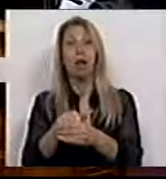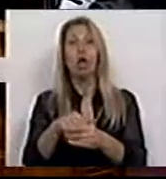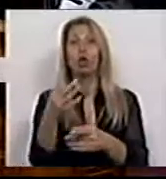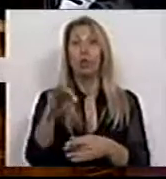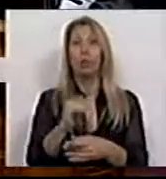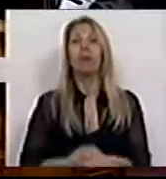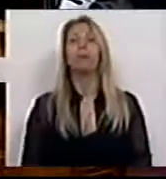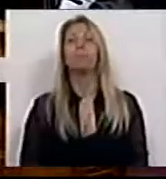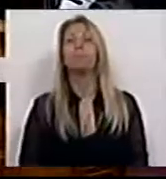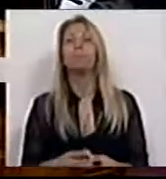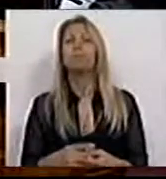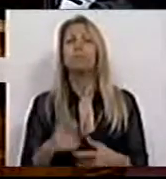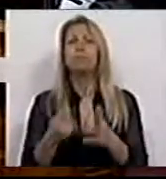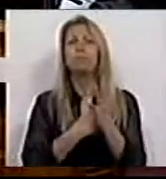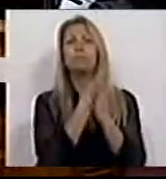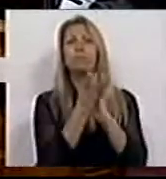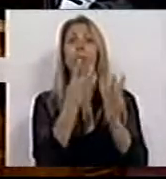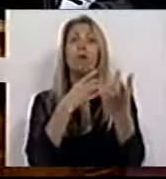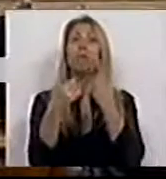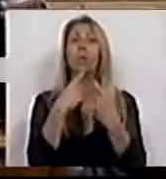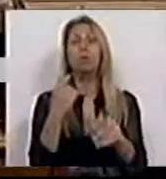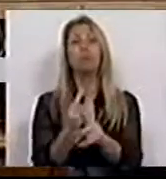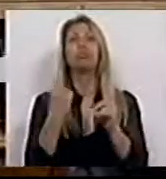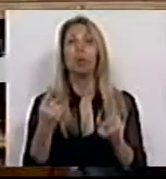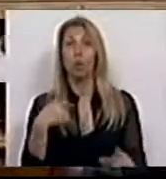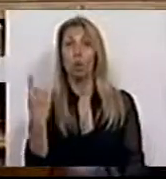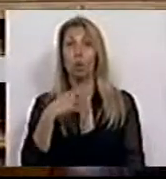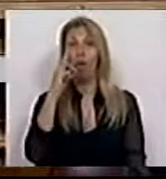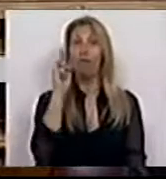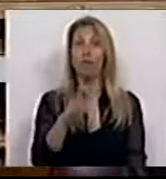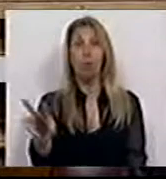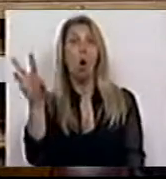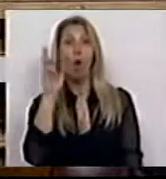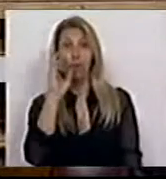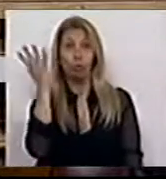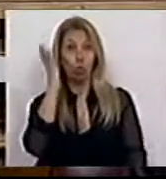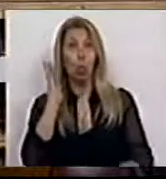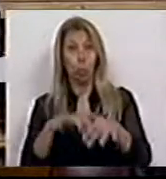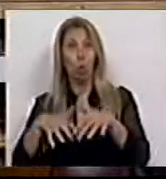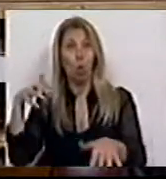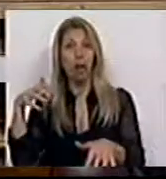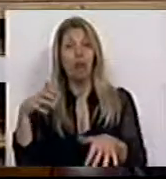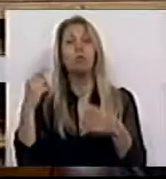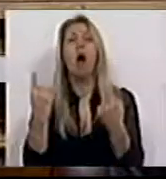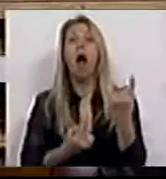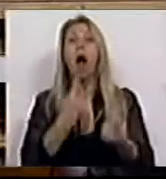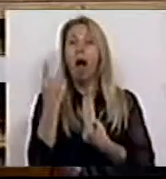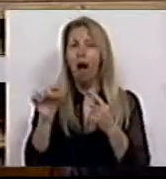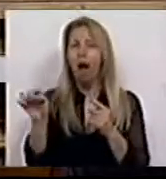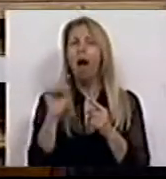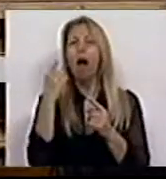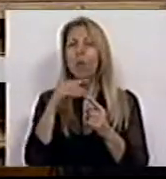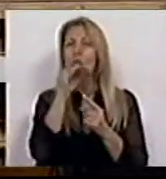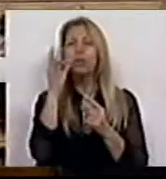Colocar um conjunto de perguntas, porque do que vimos e ouvimos do Congresso há alguns silêncios que